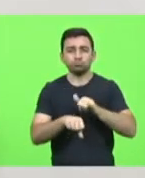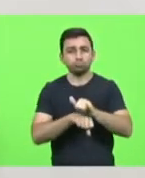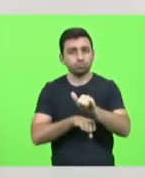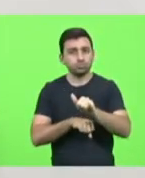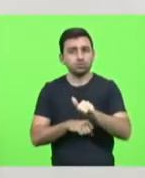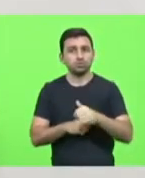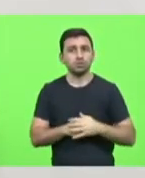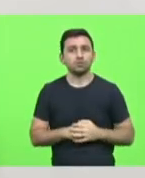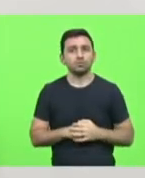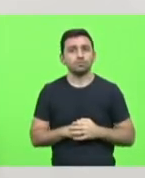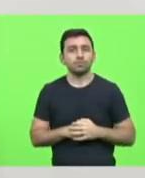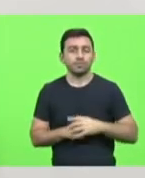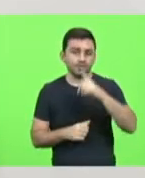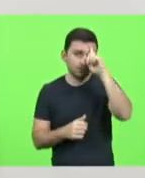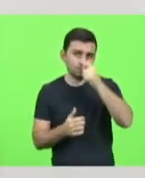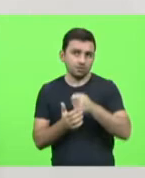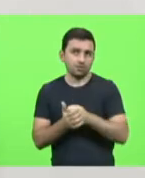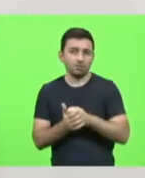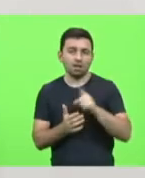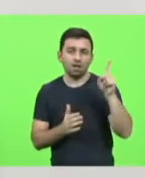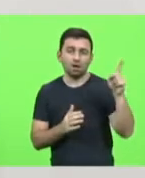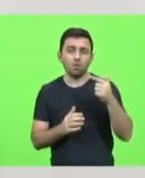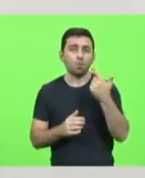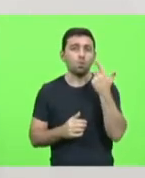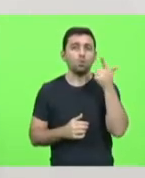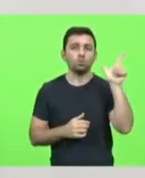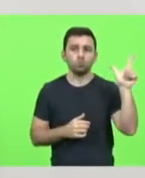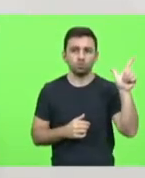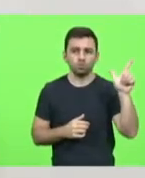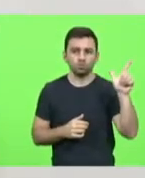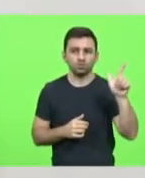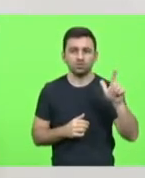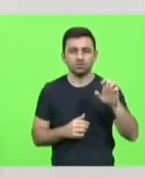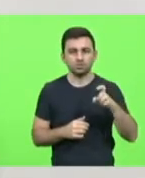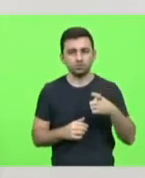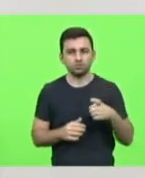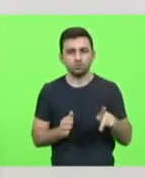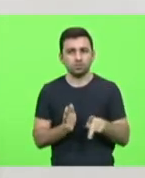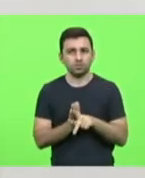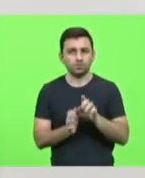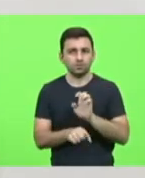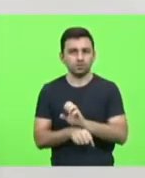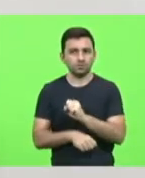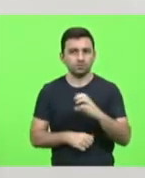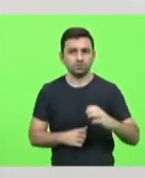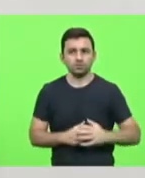uma decisão tomada por terceiros lá pelo Executivo do Estado. Muito obrigado.